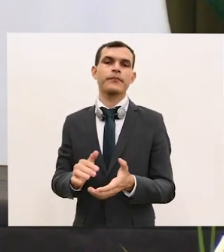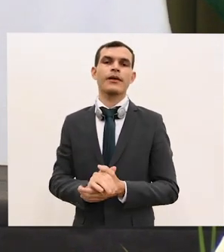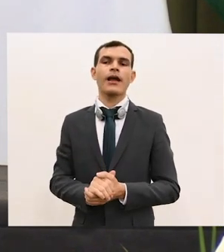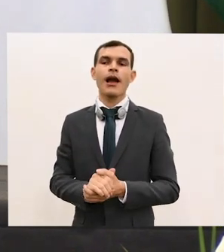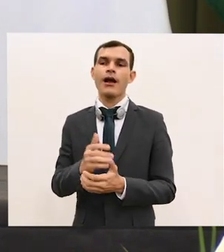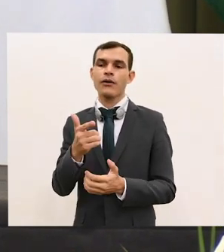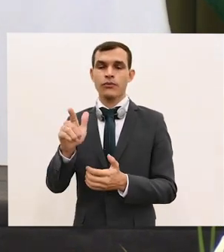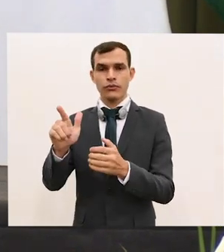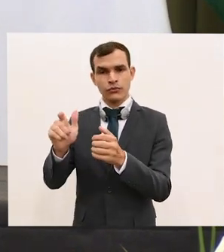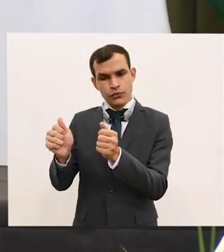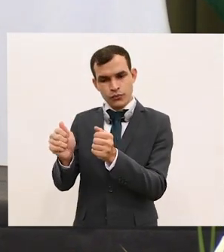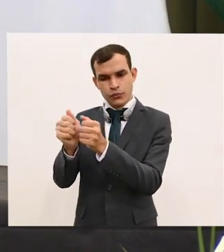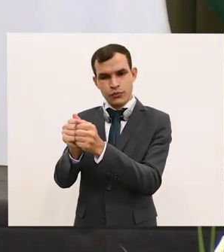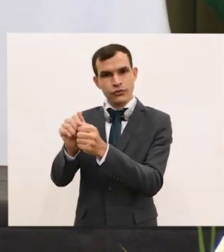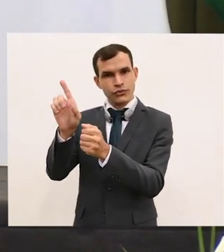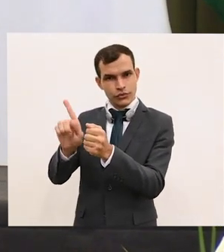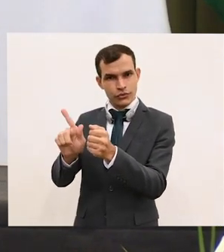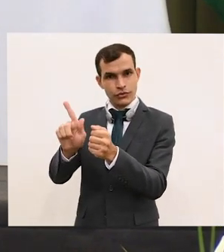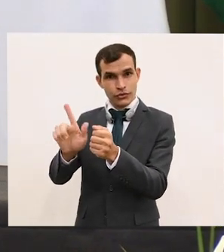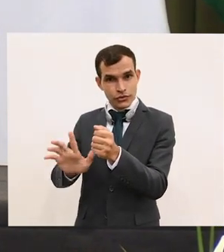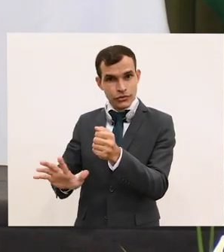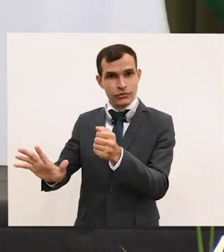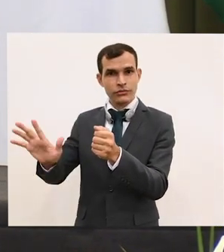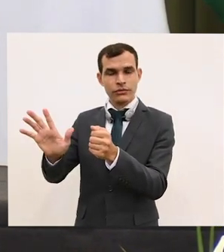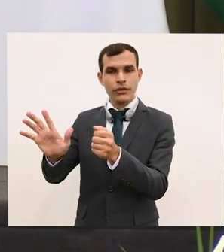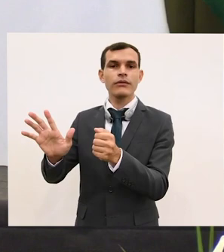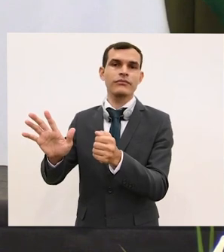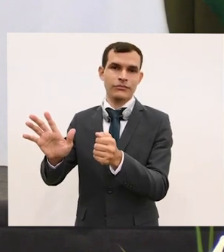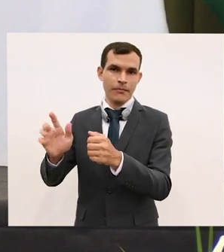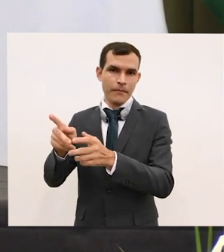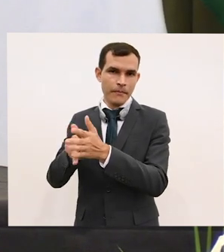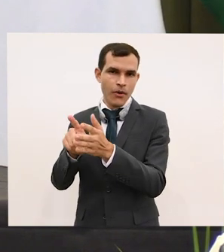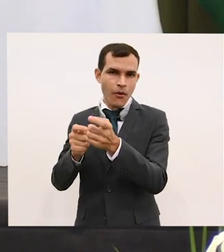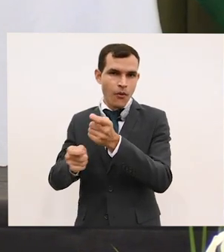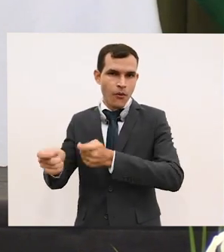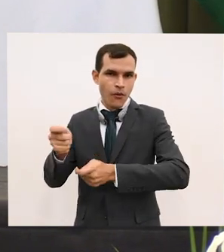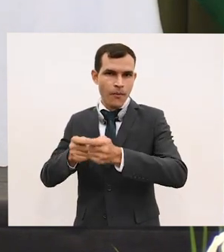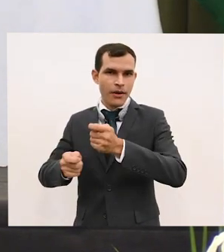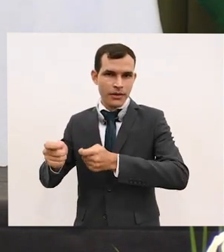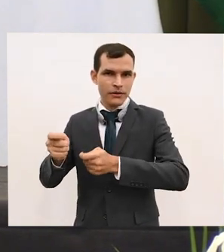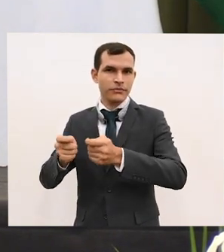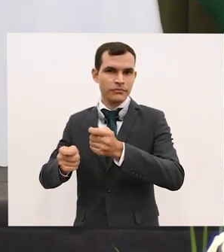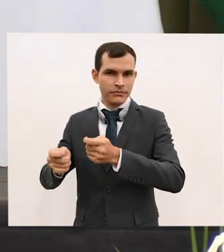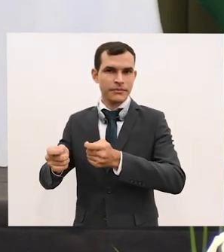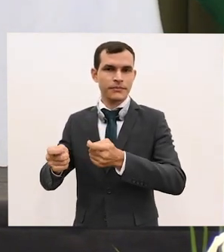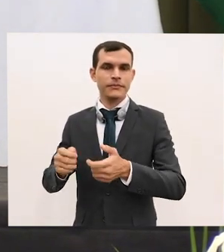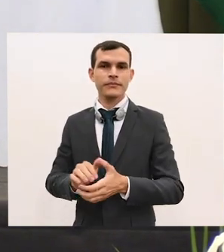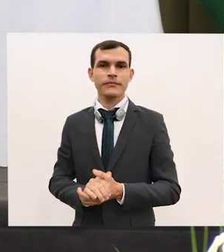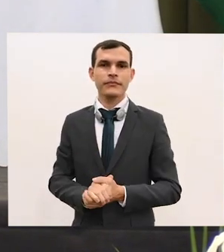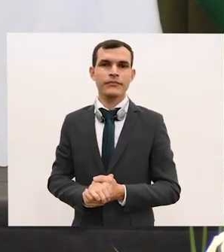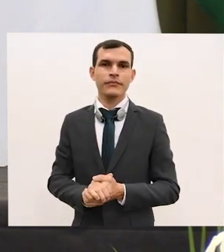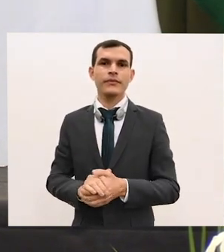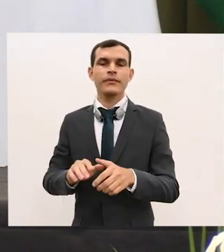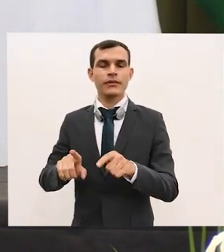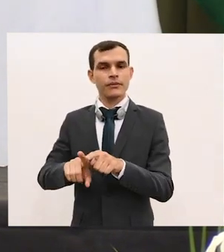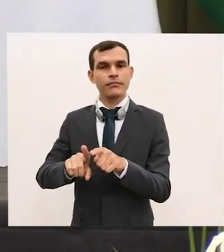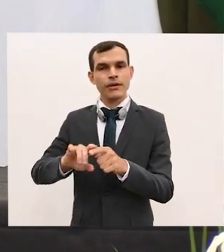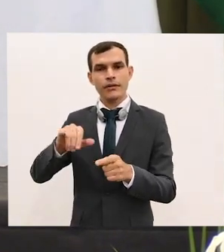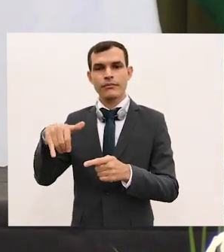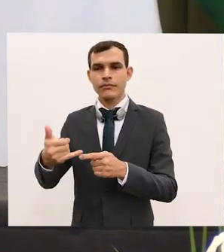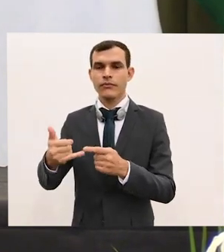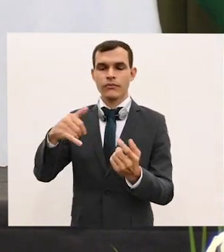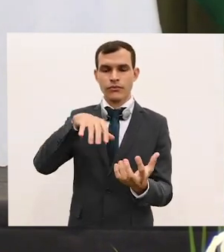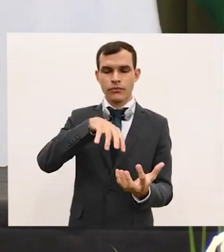adjunta da Organização Mundial do Comércio, e, por seu intermédio, cumprimentar os demais integrantes da comitiva da Organização Mundial do